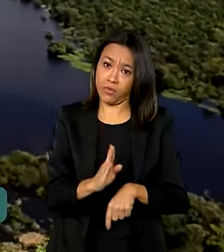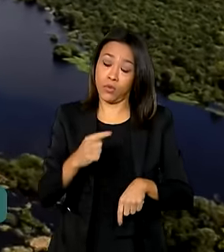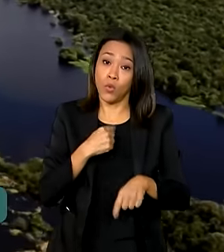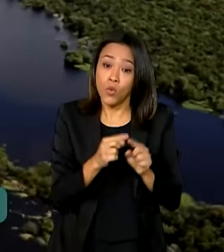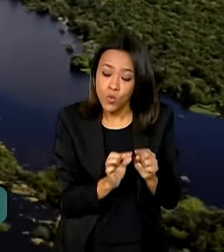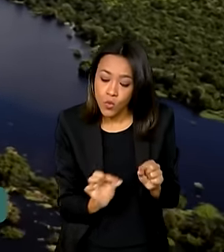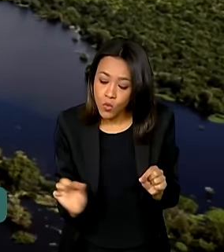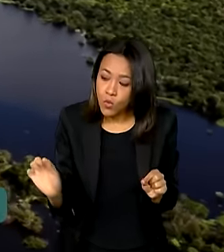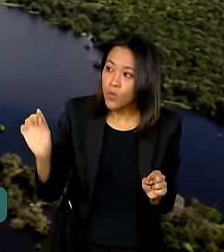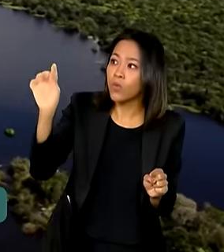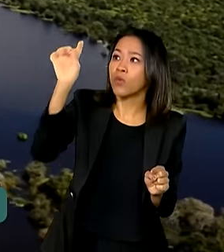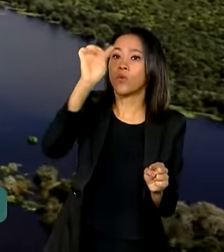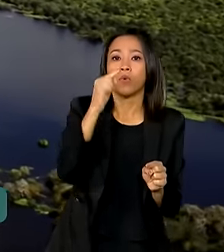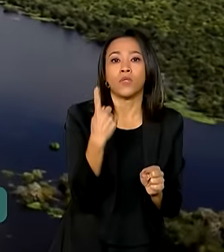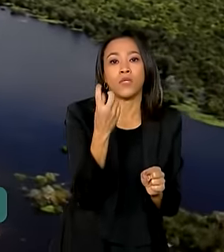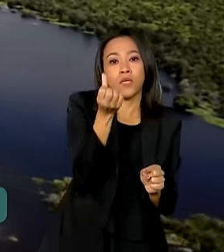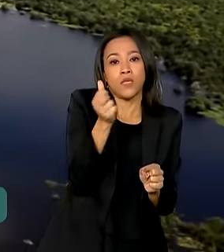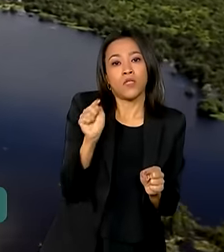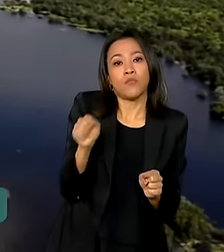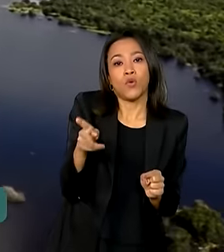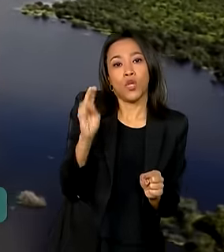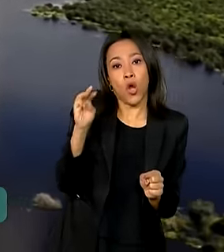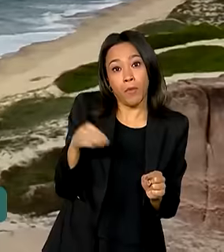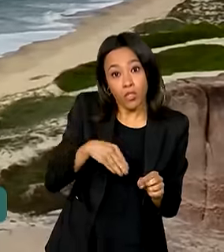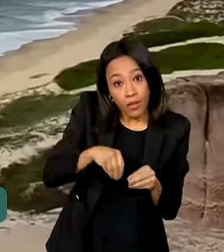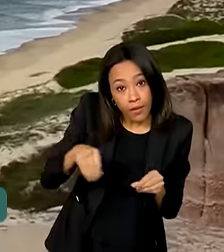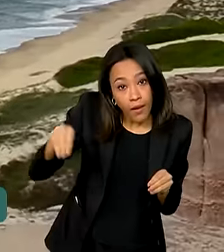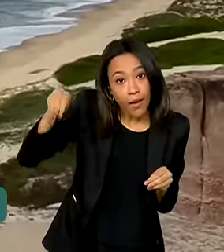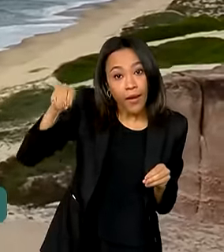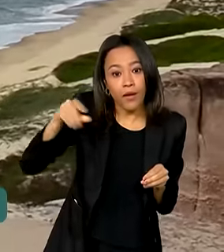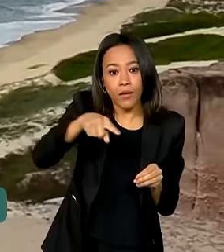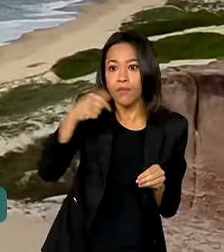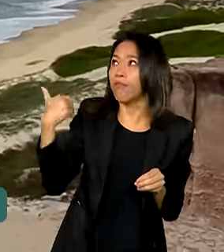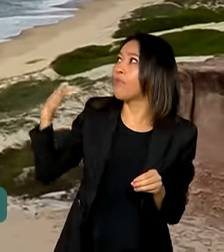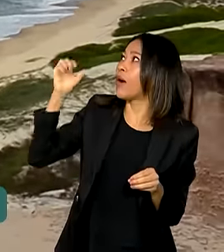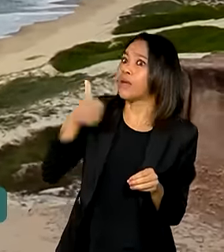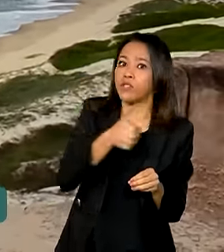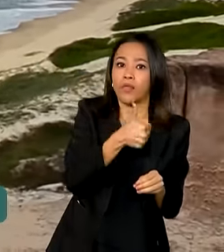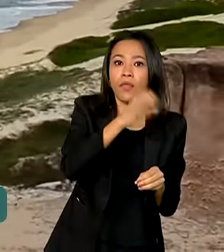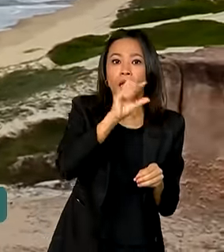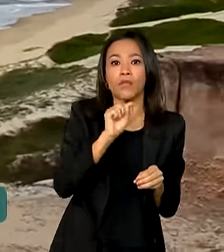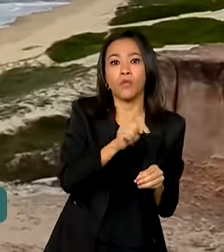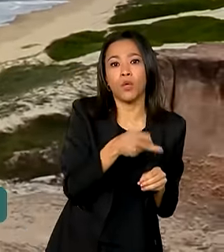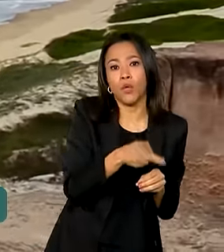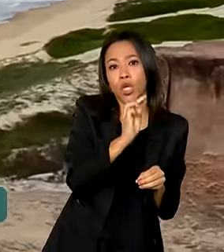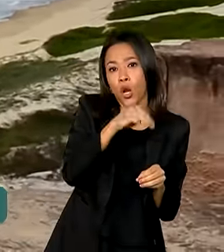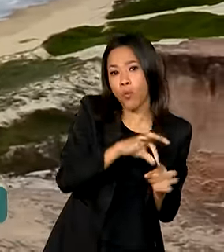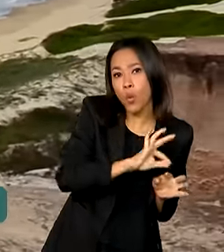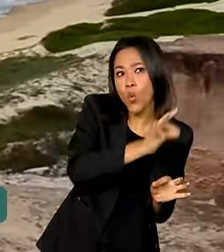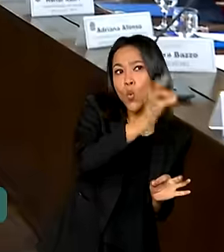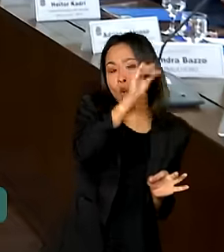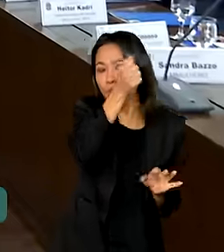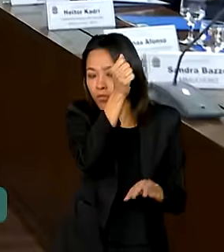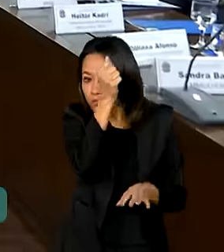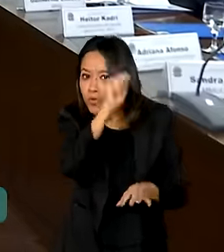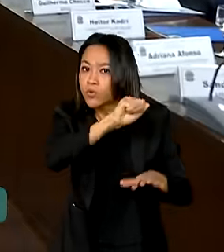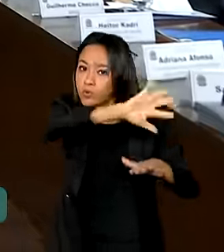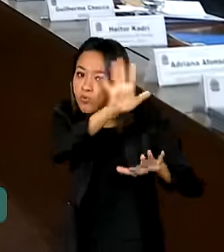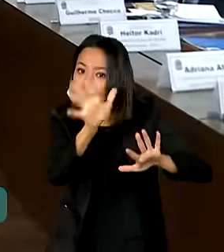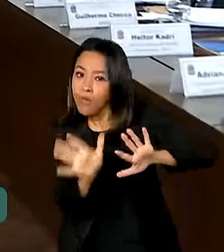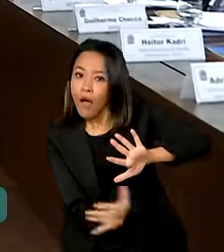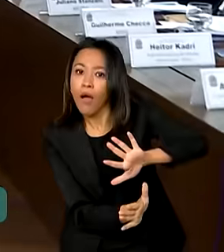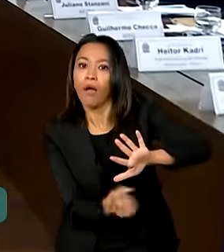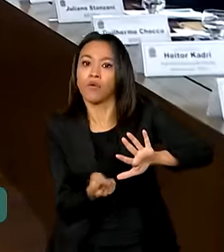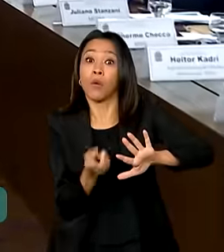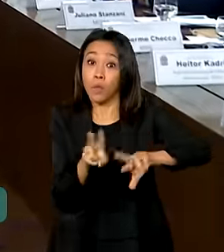16 mil quilômetros de fronteiras terrestres e mais de 10 mil quilômetros de fronteiras marítimas. Foi por isso